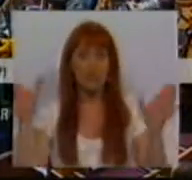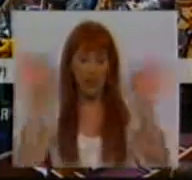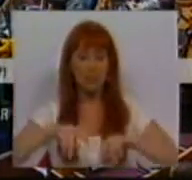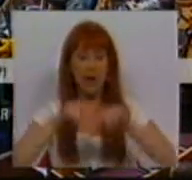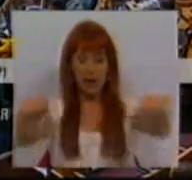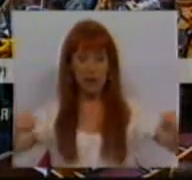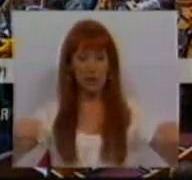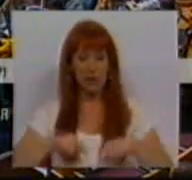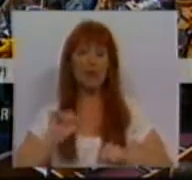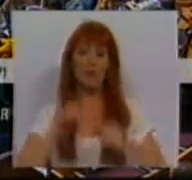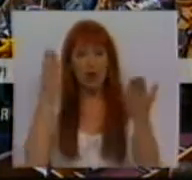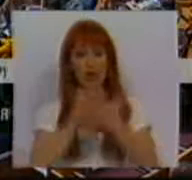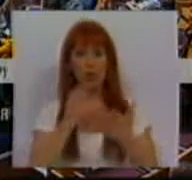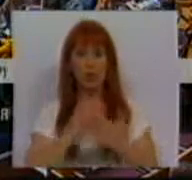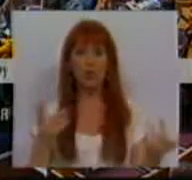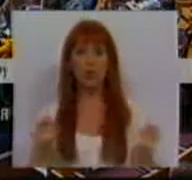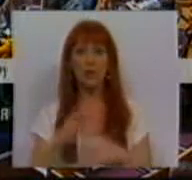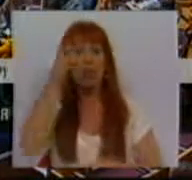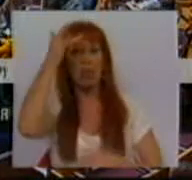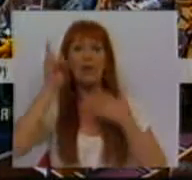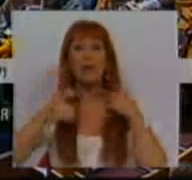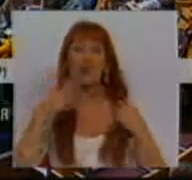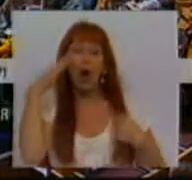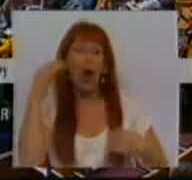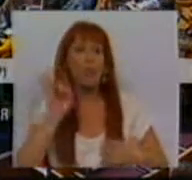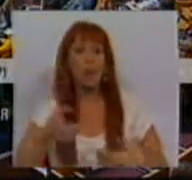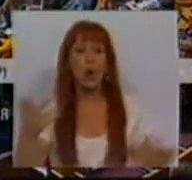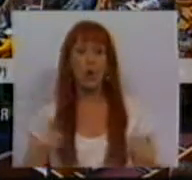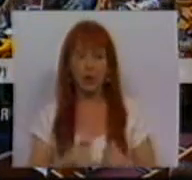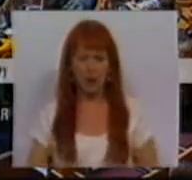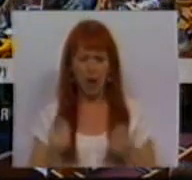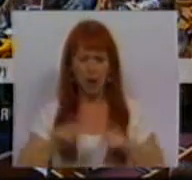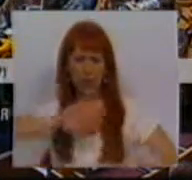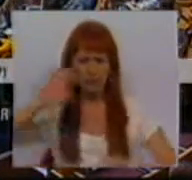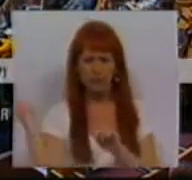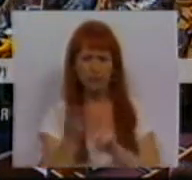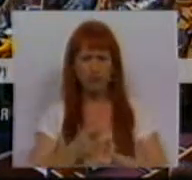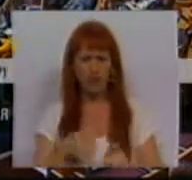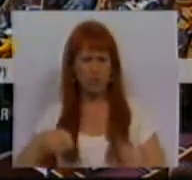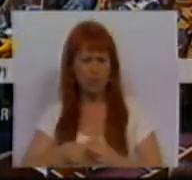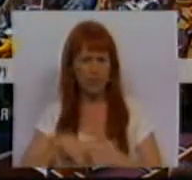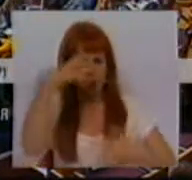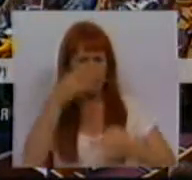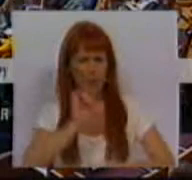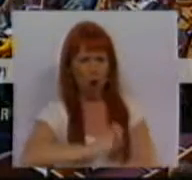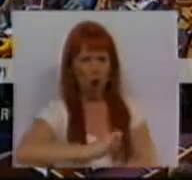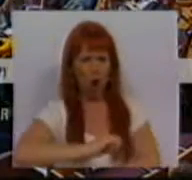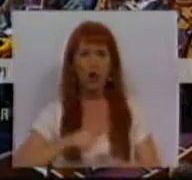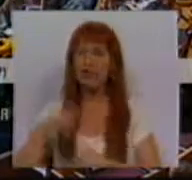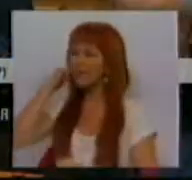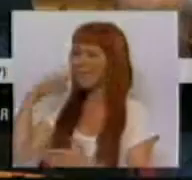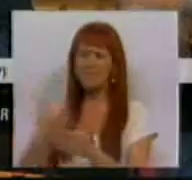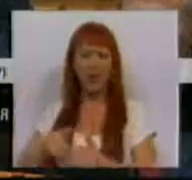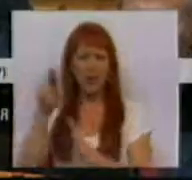mais em espaço escolar, o mais fácil é normalmente investir na penalização e repressão de comportamentos e no